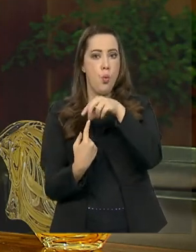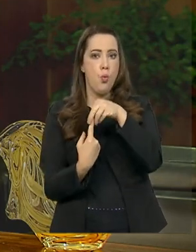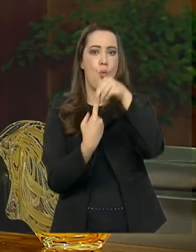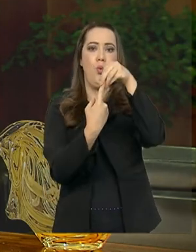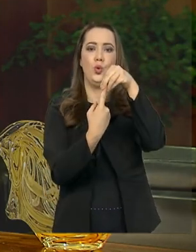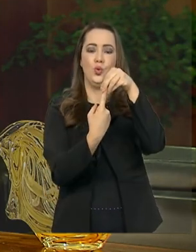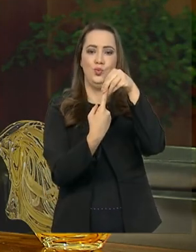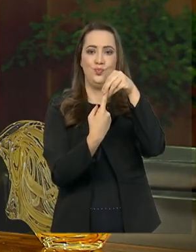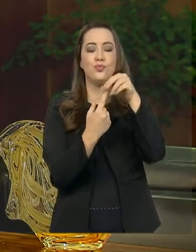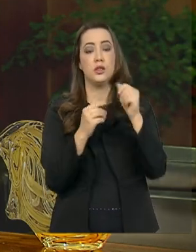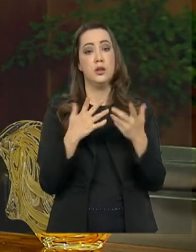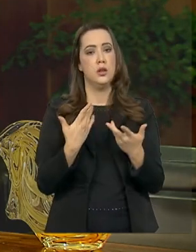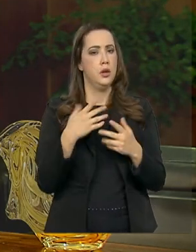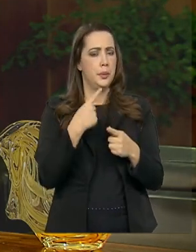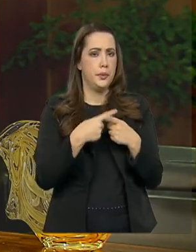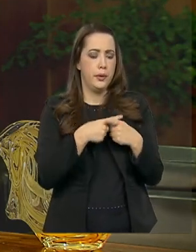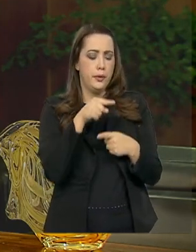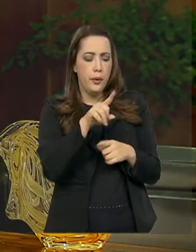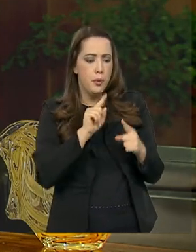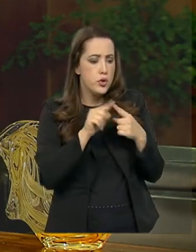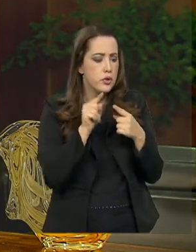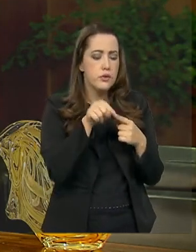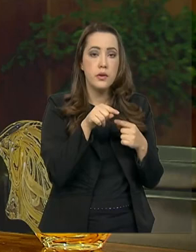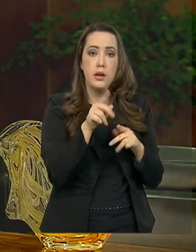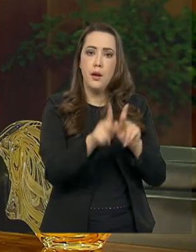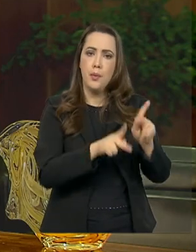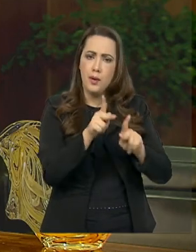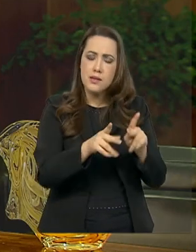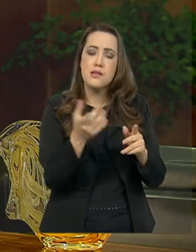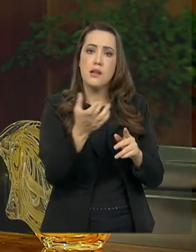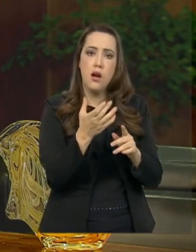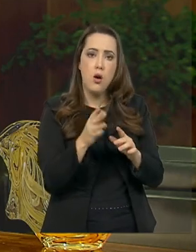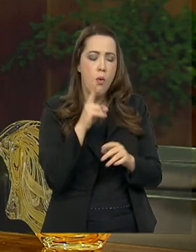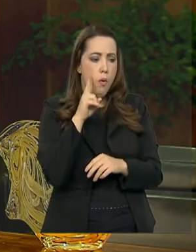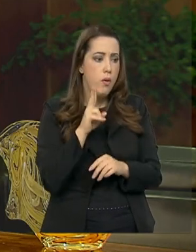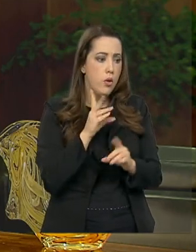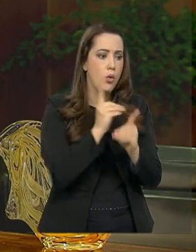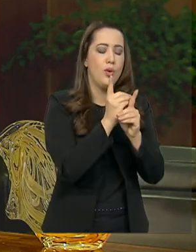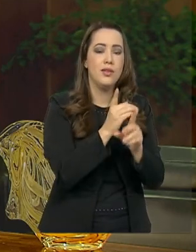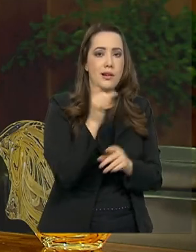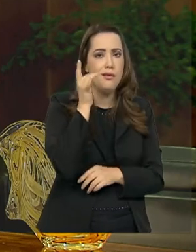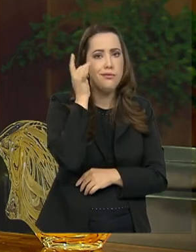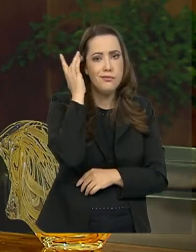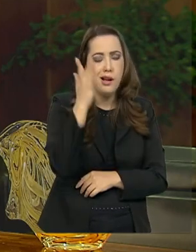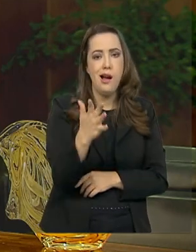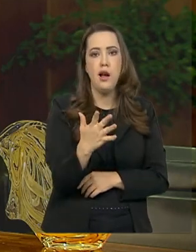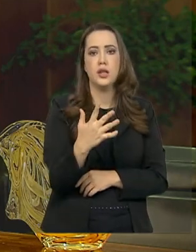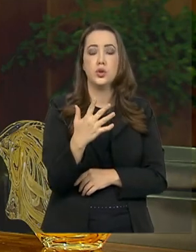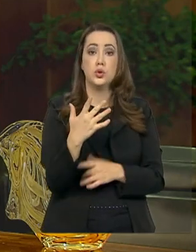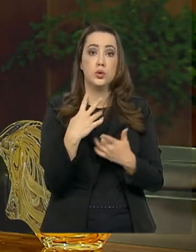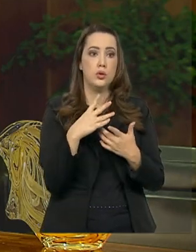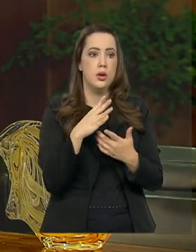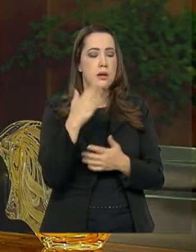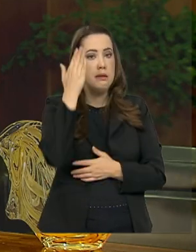querendo saber da legislação que rege um interesse seu, ele poder consultar de maneira mais direta, mais simples, intuitiva, da melhor forma possível.